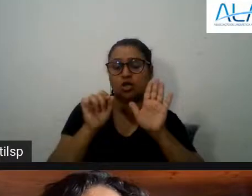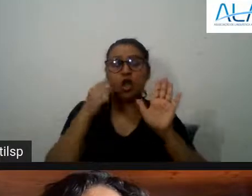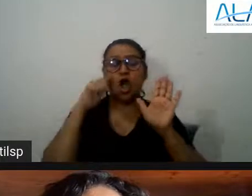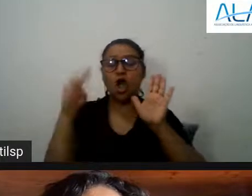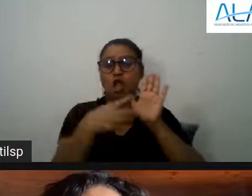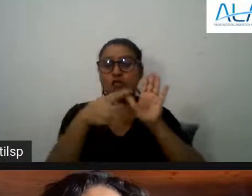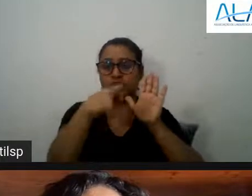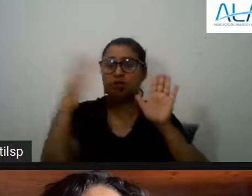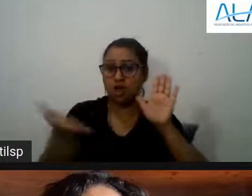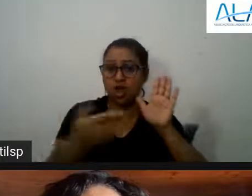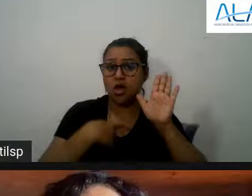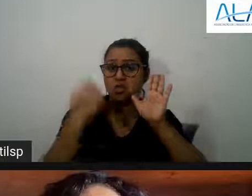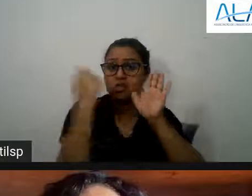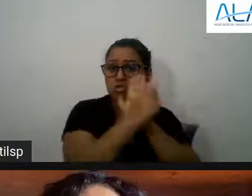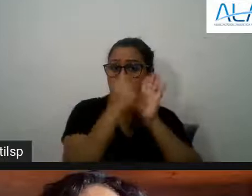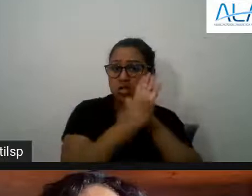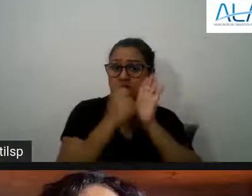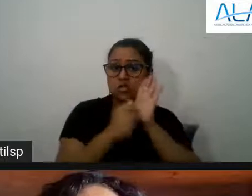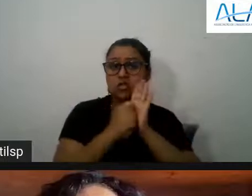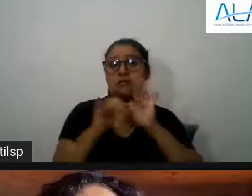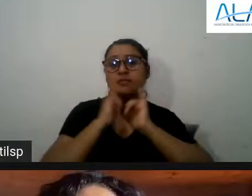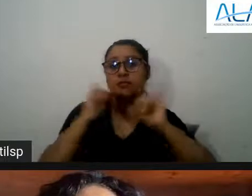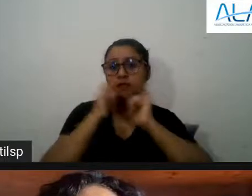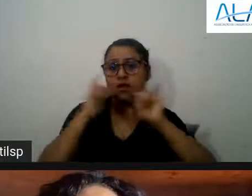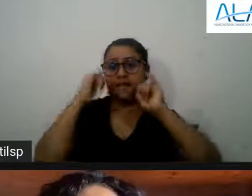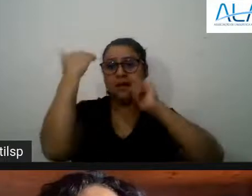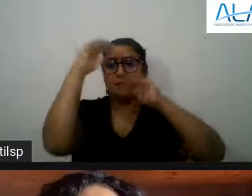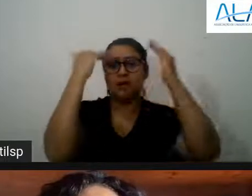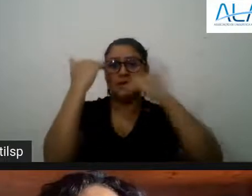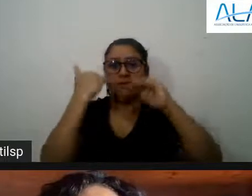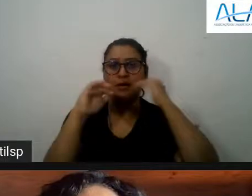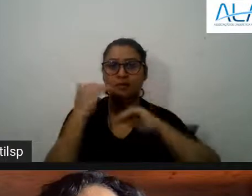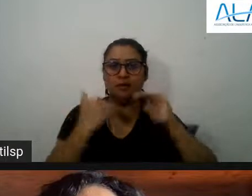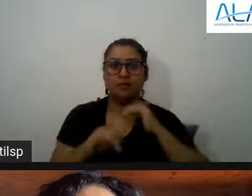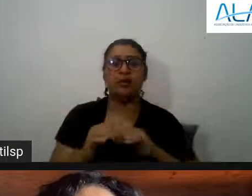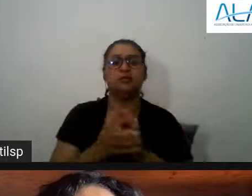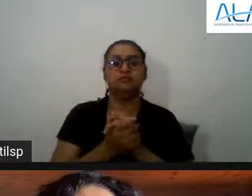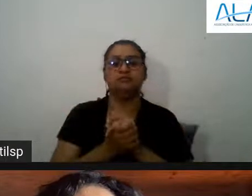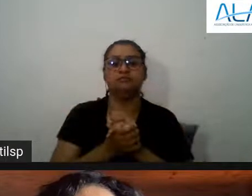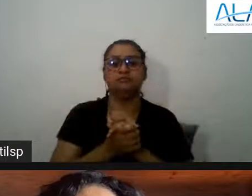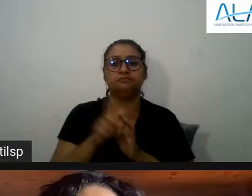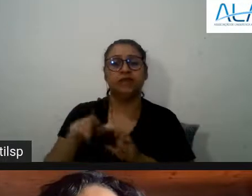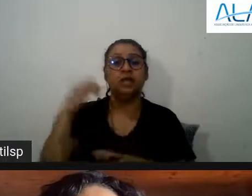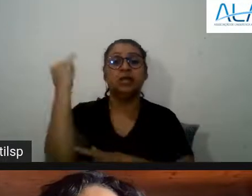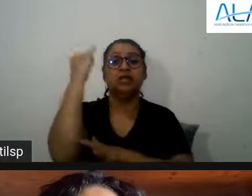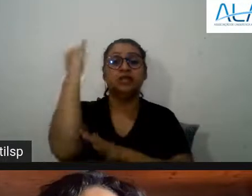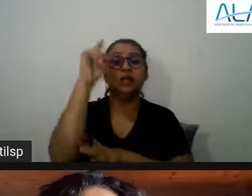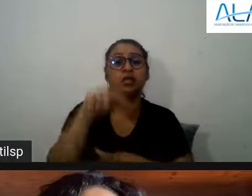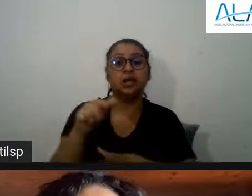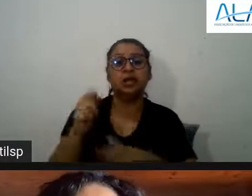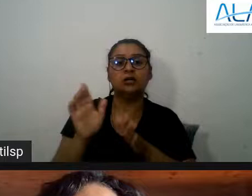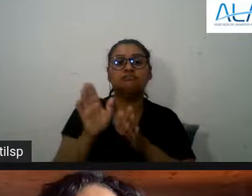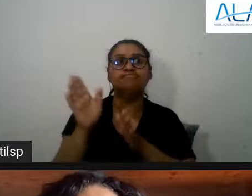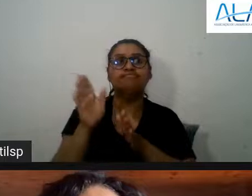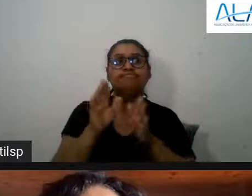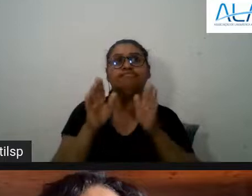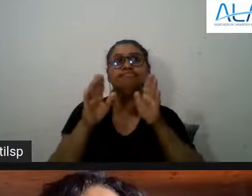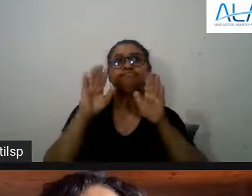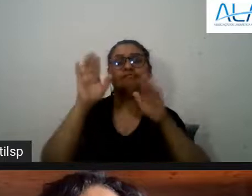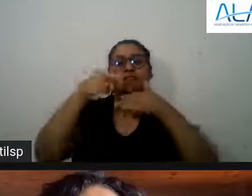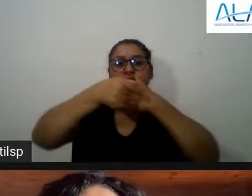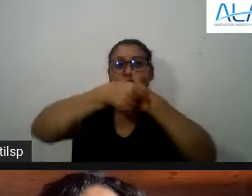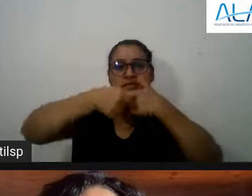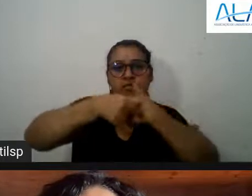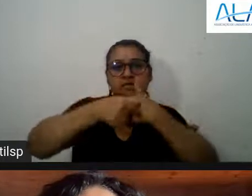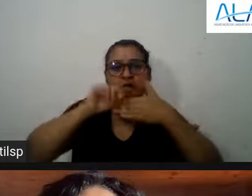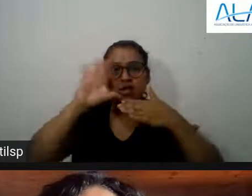escreve escreves a introdução escreves o desenvolvimento e escreves a conclusão a ideia não é preencher espaço em branco é perceber que um